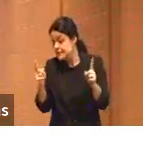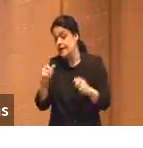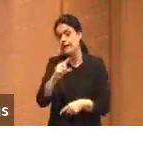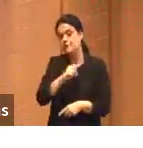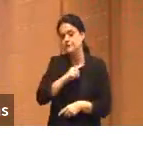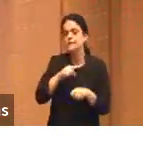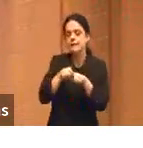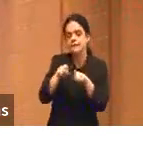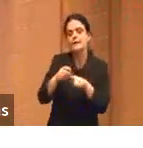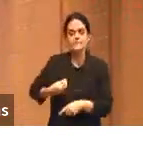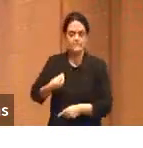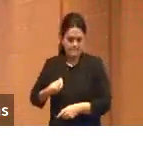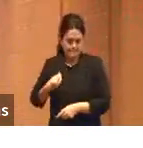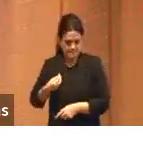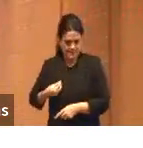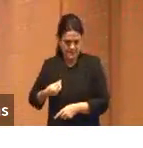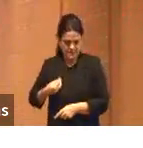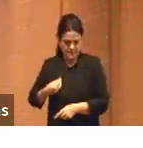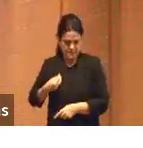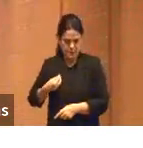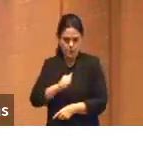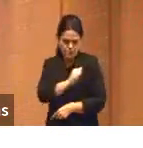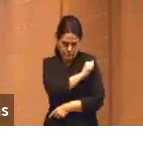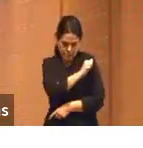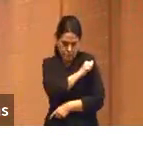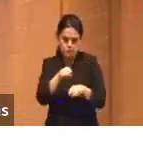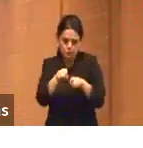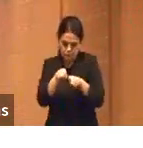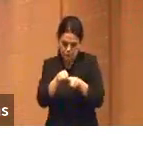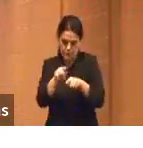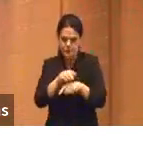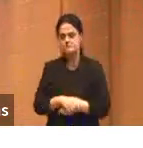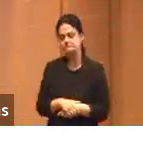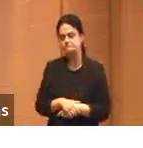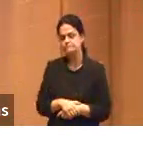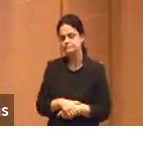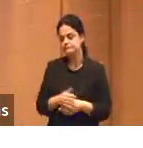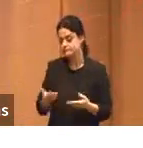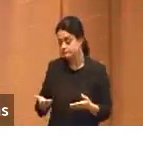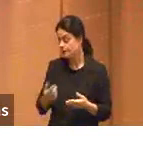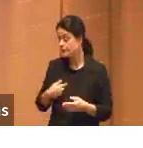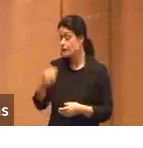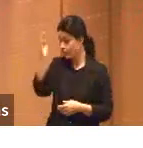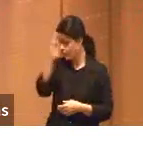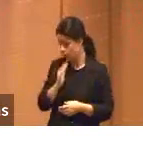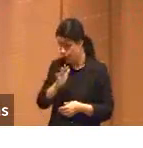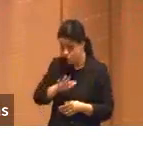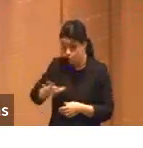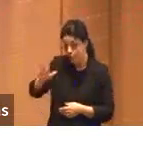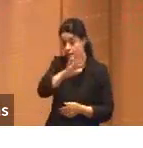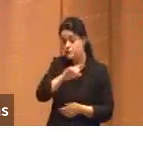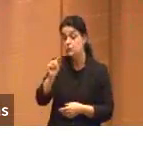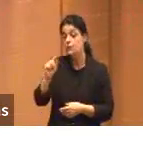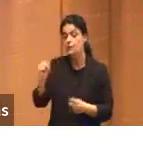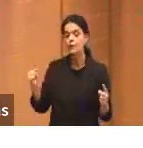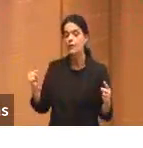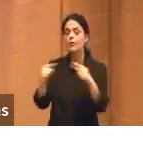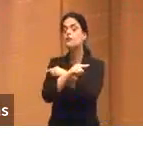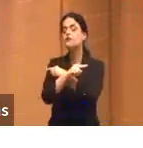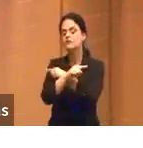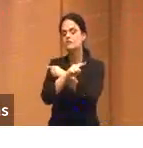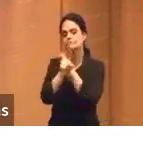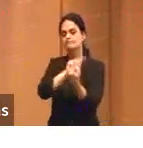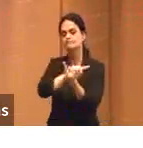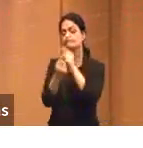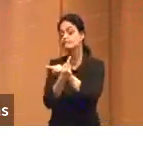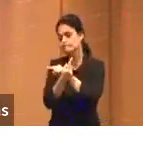também os presenciais. Então, assim, a tendência no nosso país é essa inversão. Se a